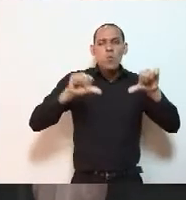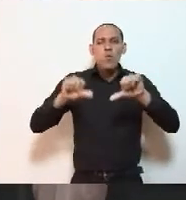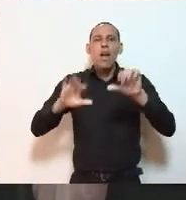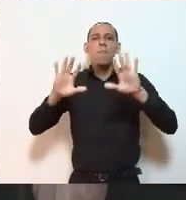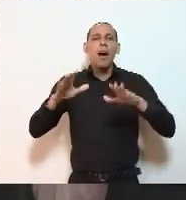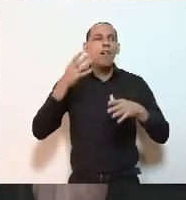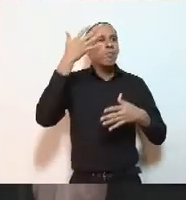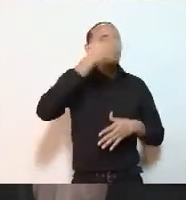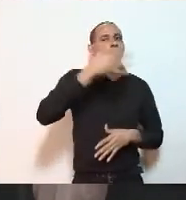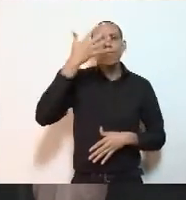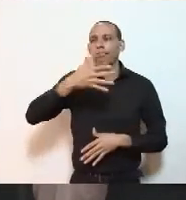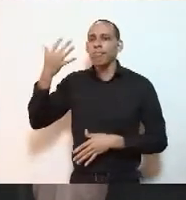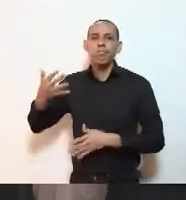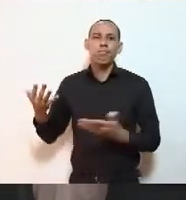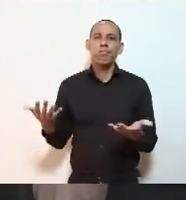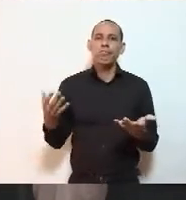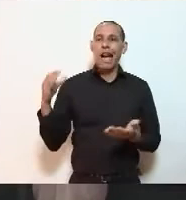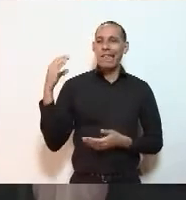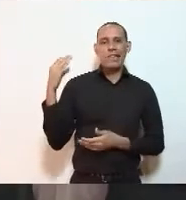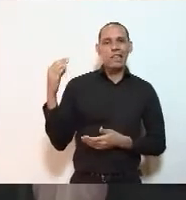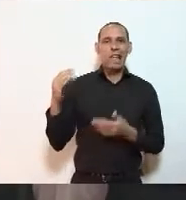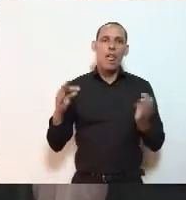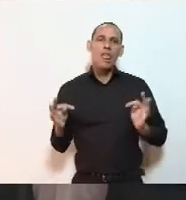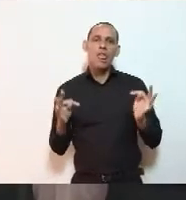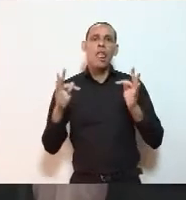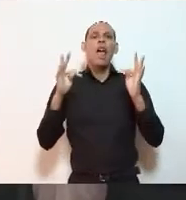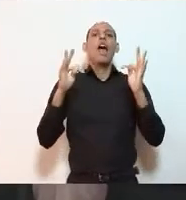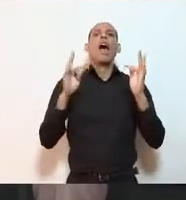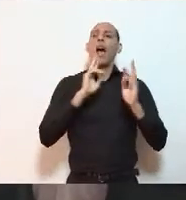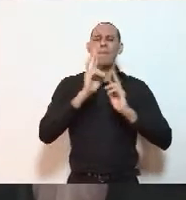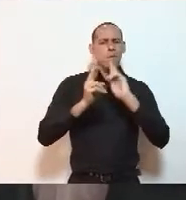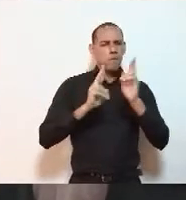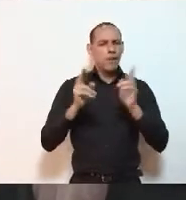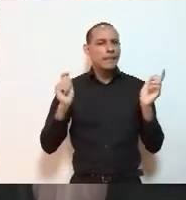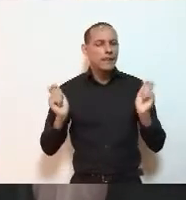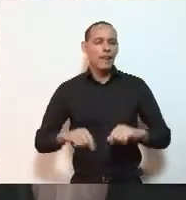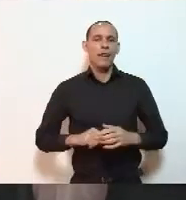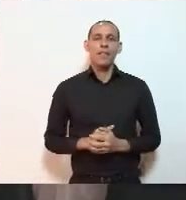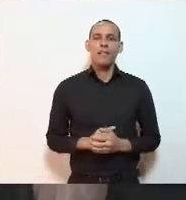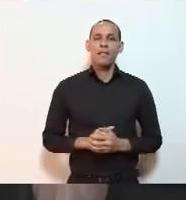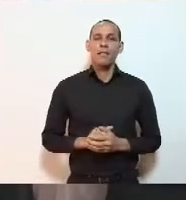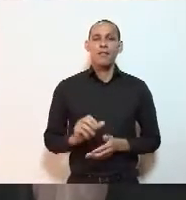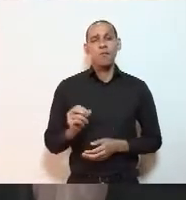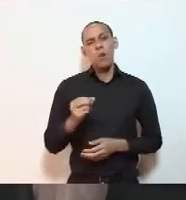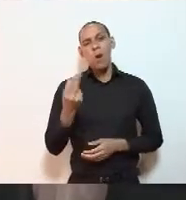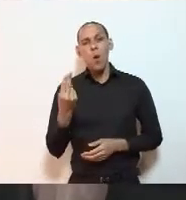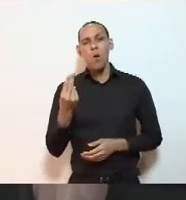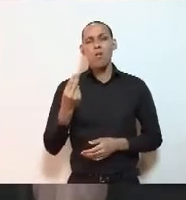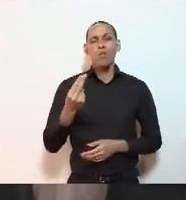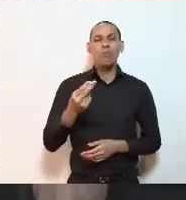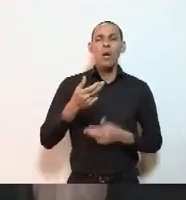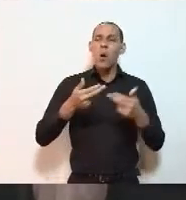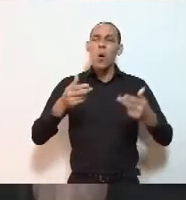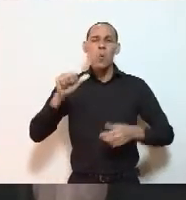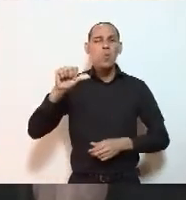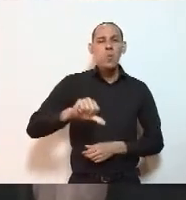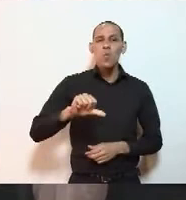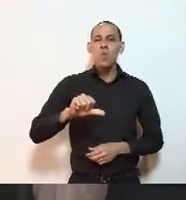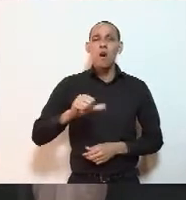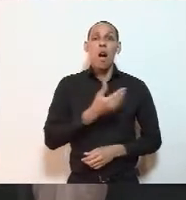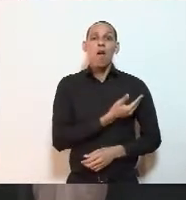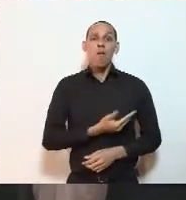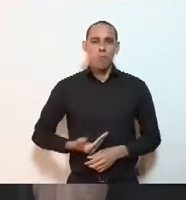felizmente, a ciência e a tecnologia puderam dar respostas, ou de um mal público, que foi um